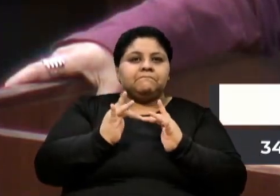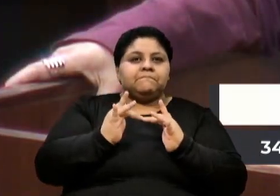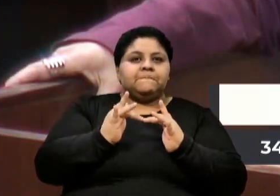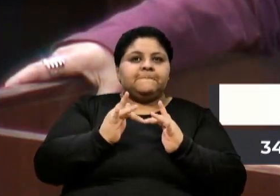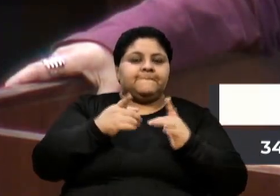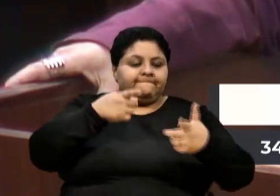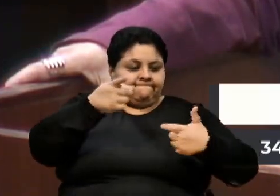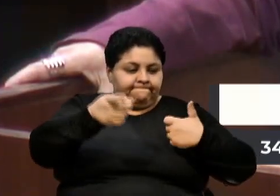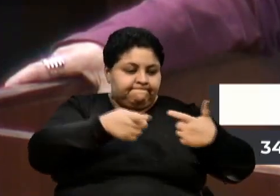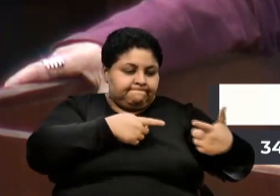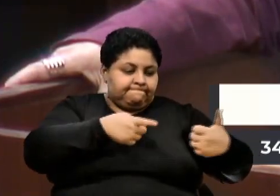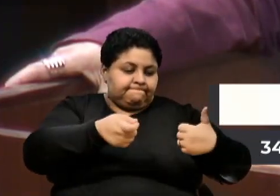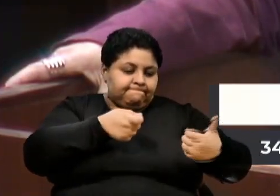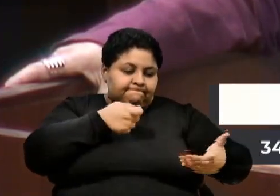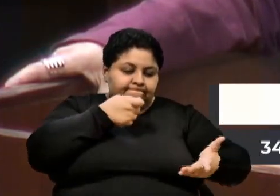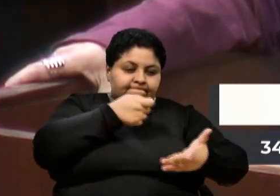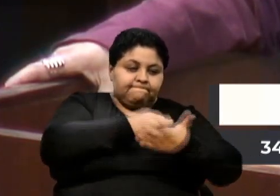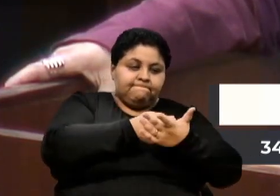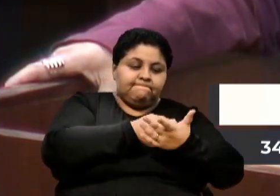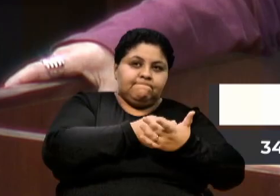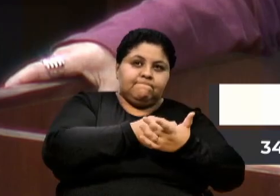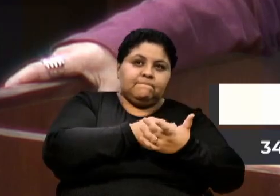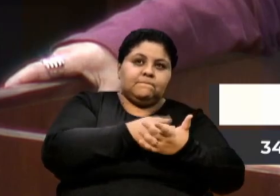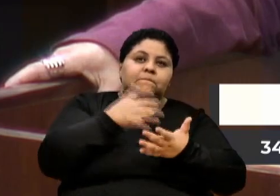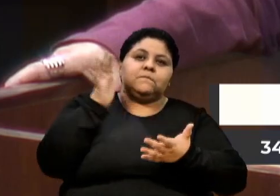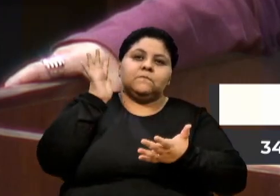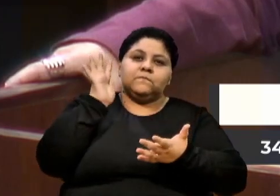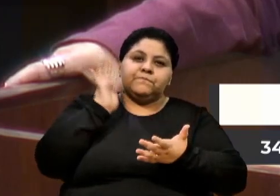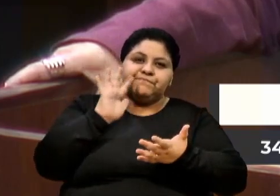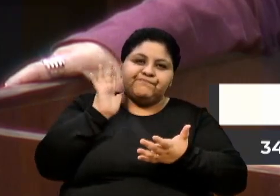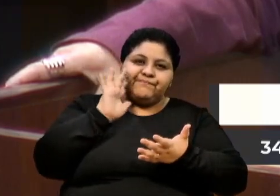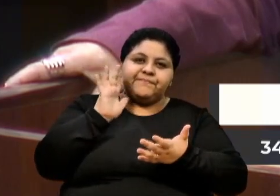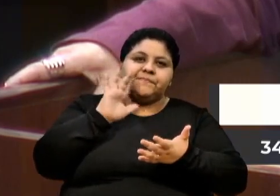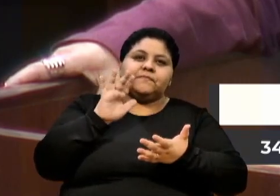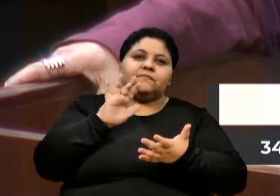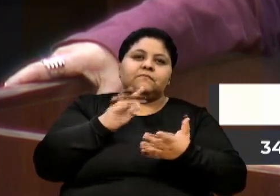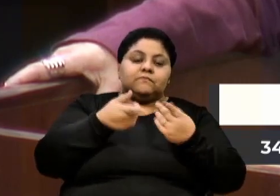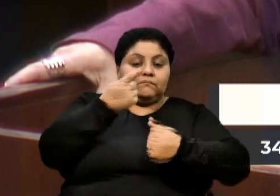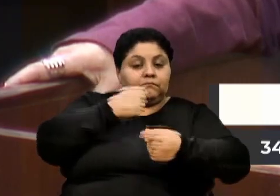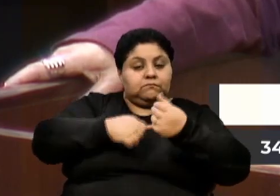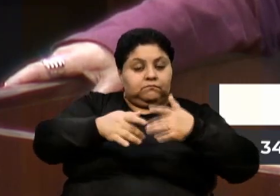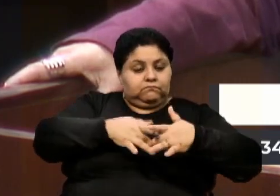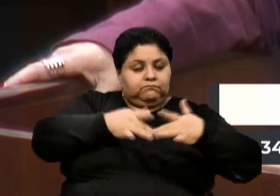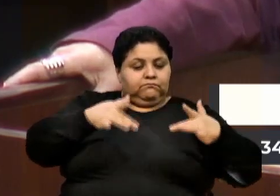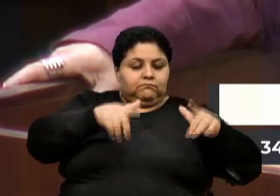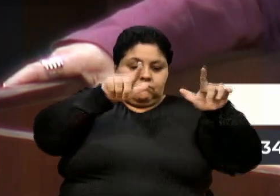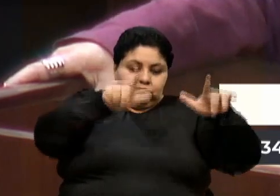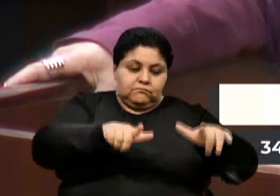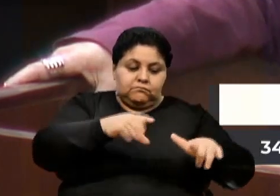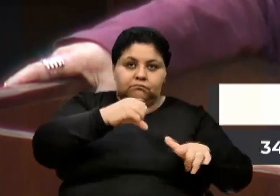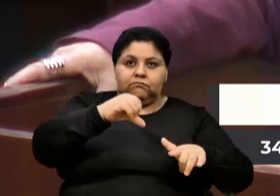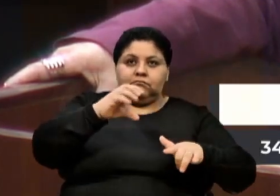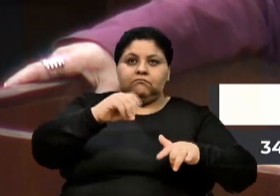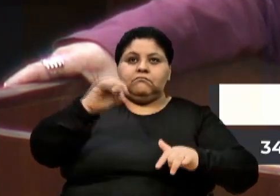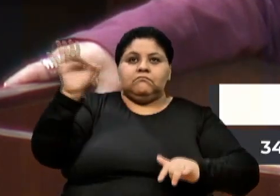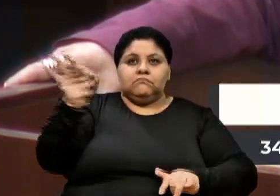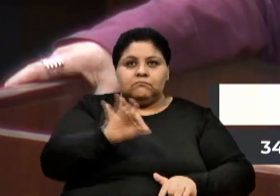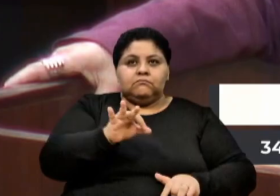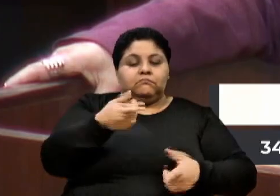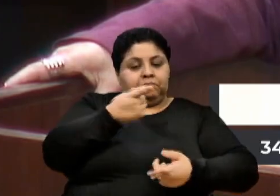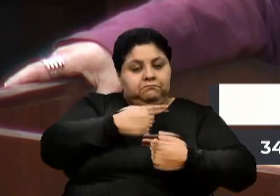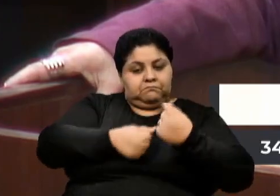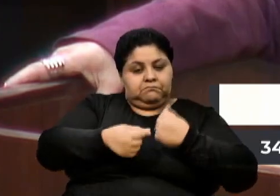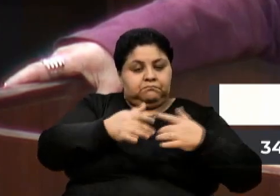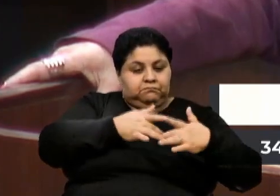legal para a economia solidária, que é um espaço, 90% da economia solidária é